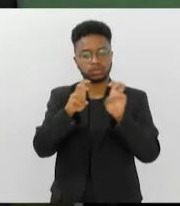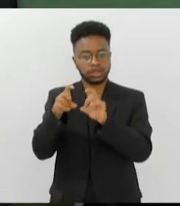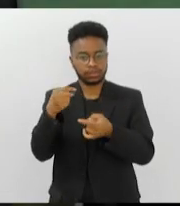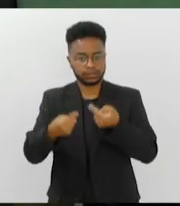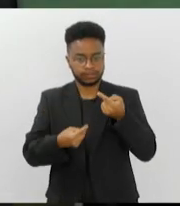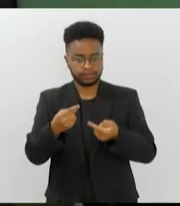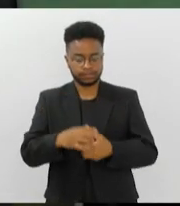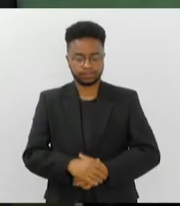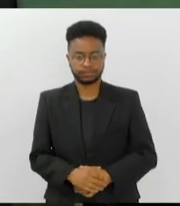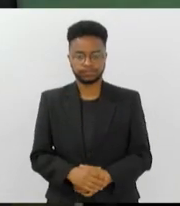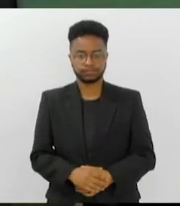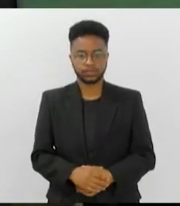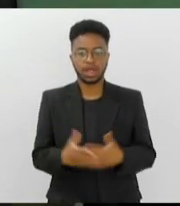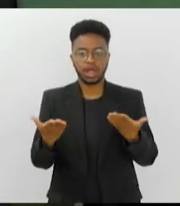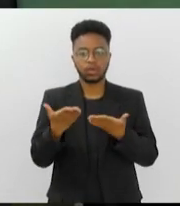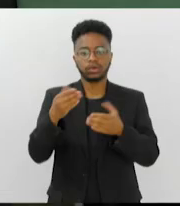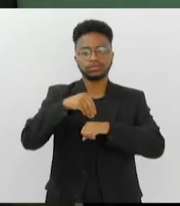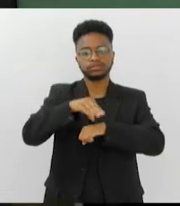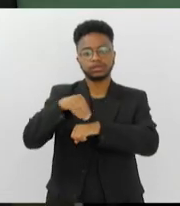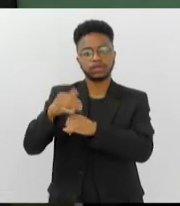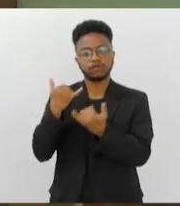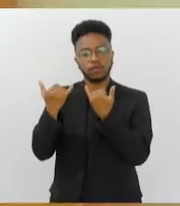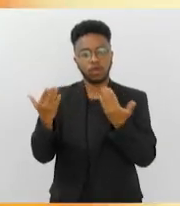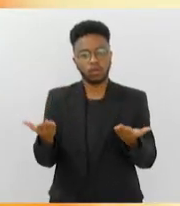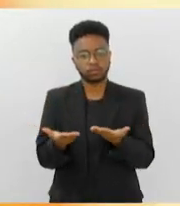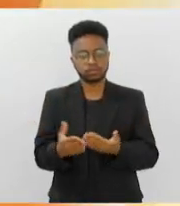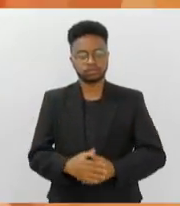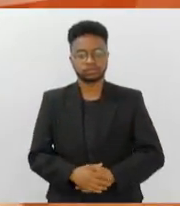Vamos agora ao nosso giro de notícias de hoje.